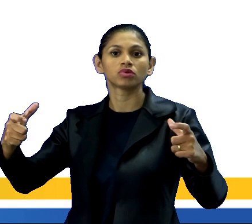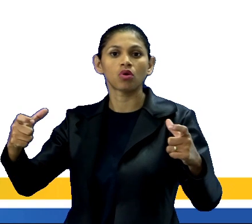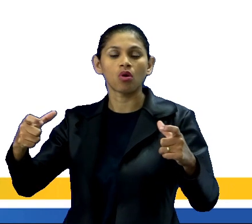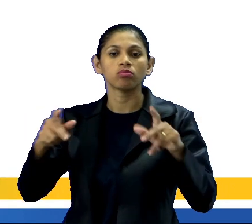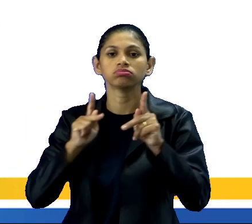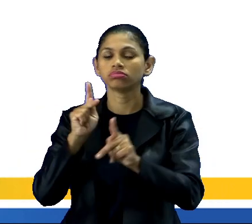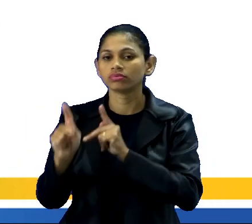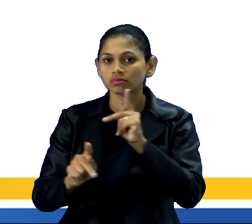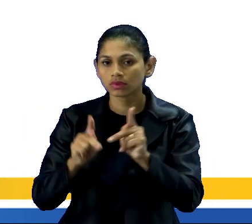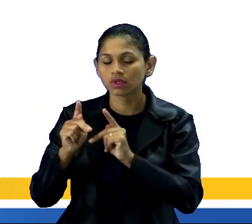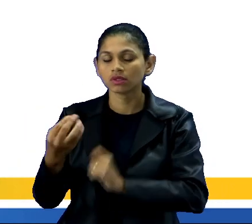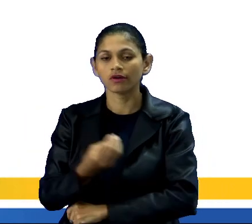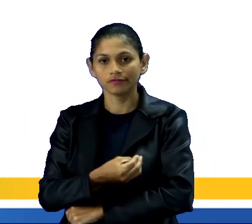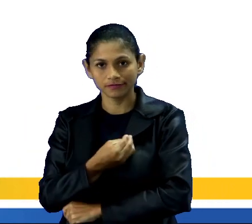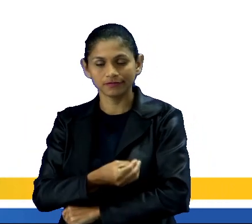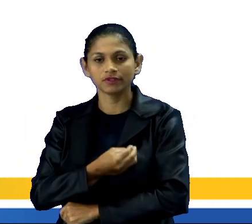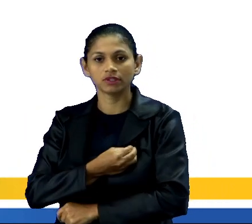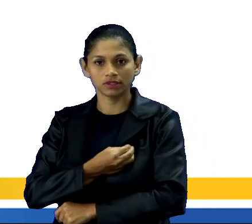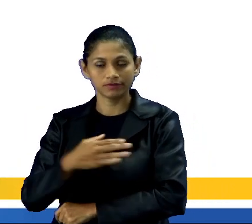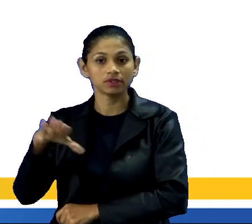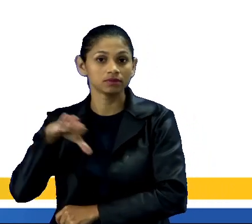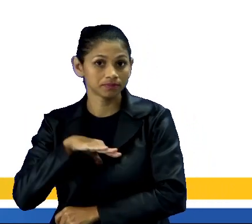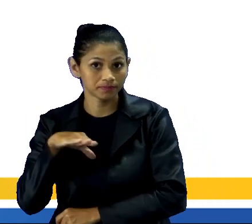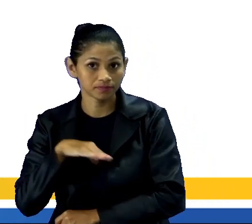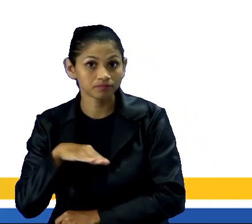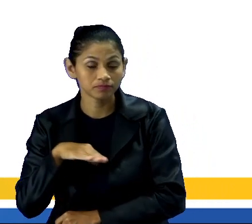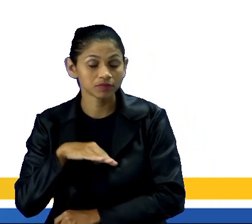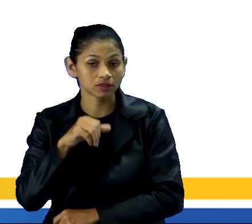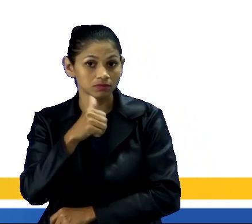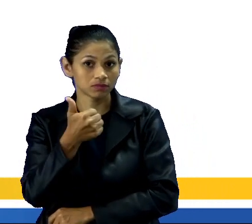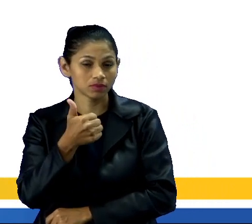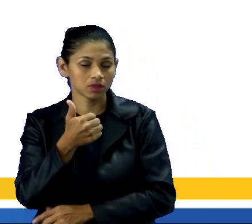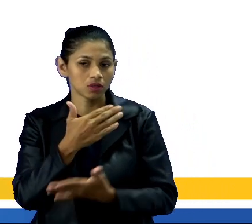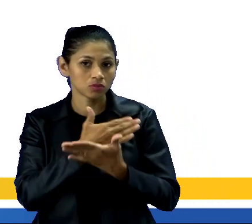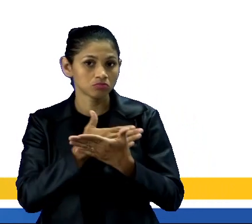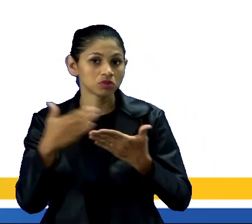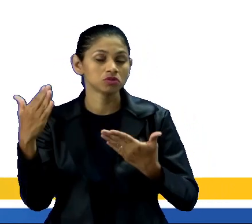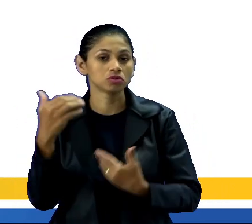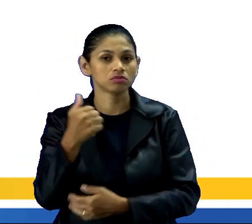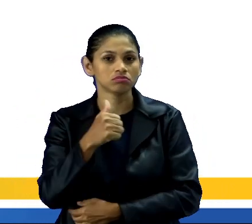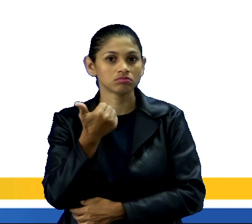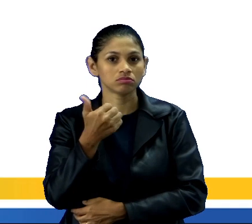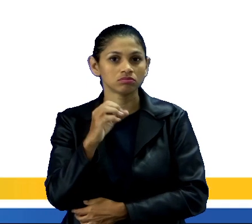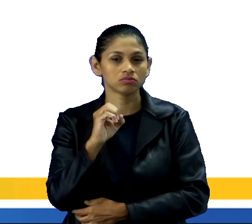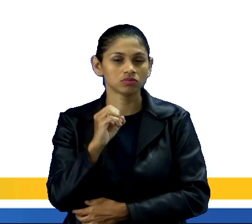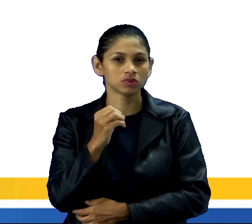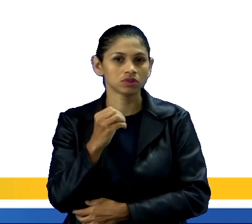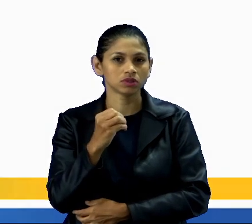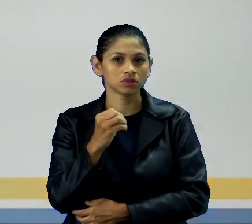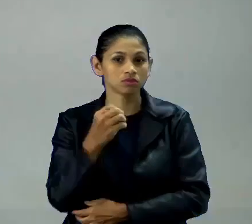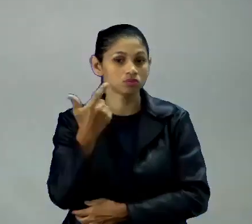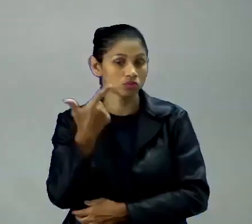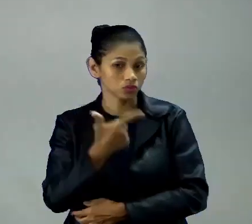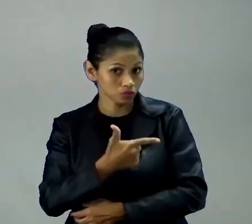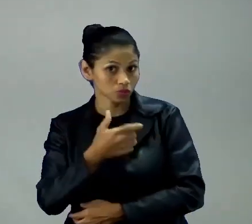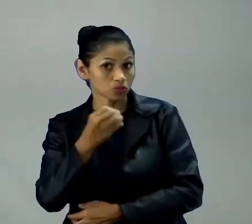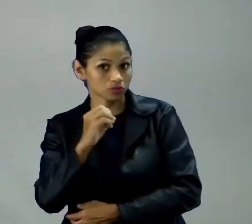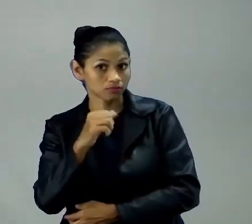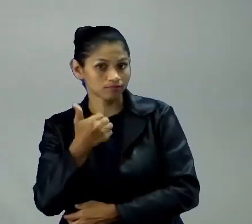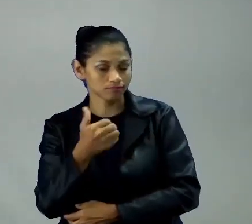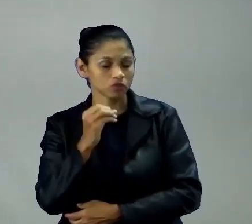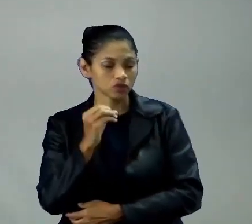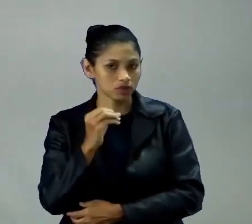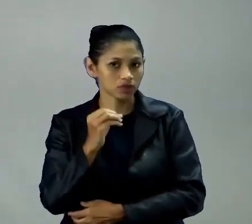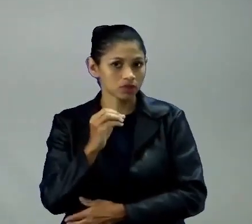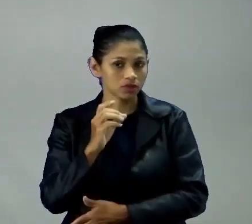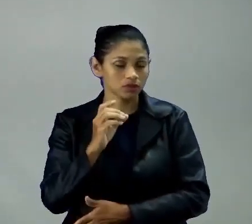cidades, feito o ocorrido no ano de 2010 em diante. Ou seja, né, a gente vê aí que a partir do ano, né, de